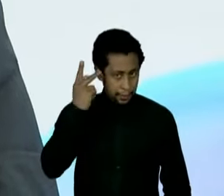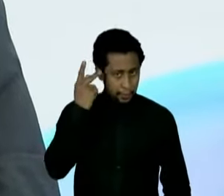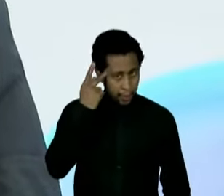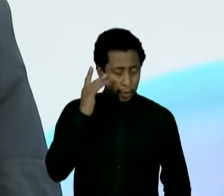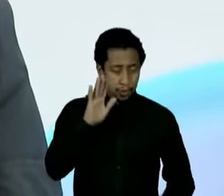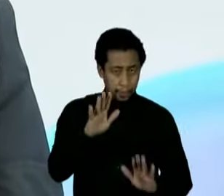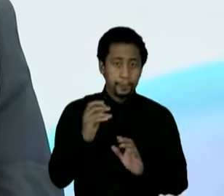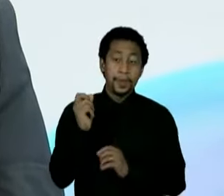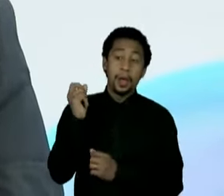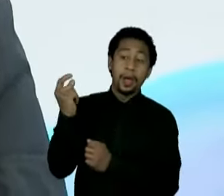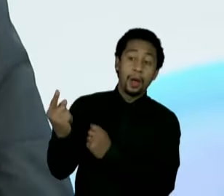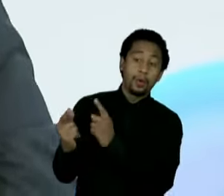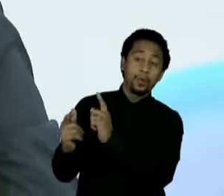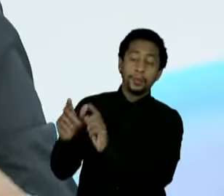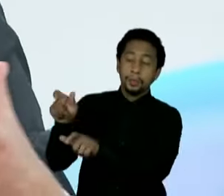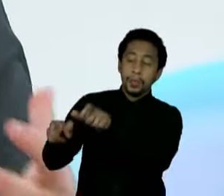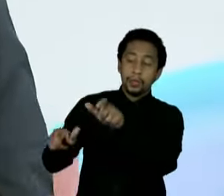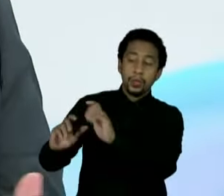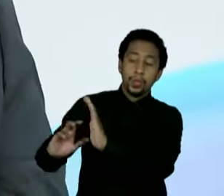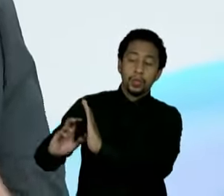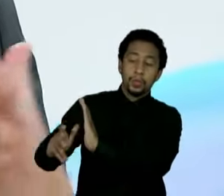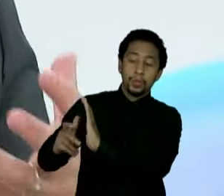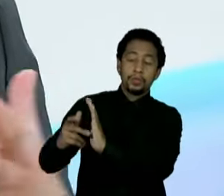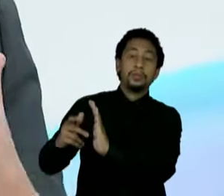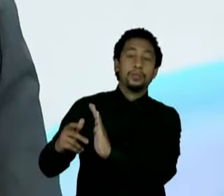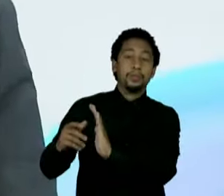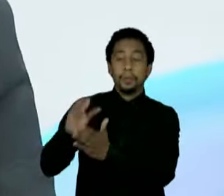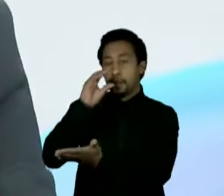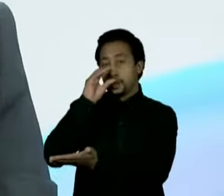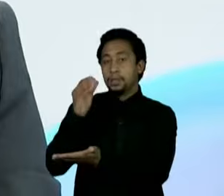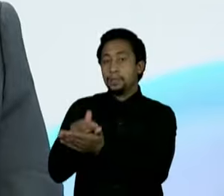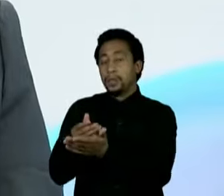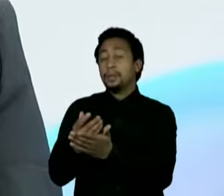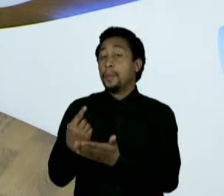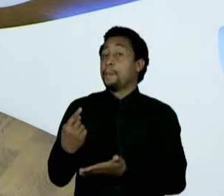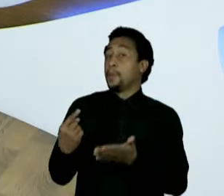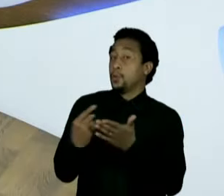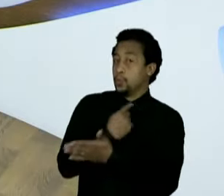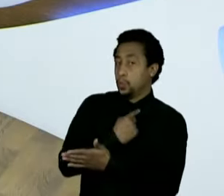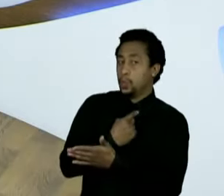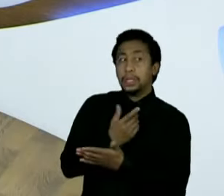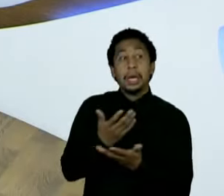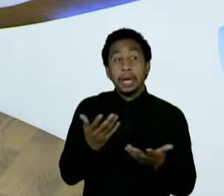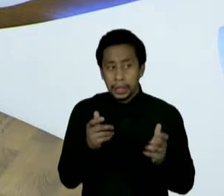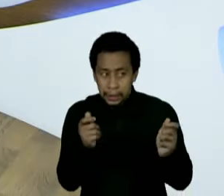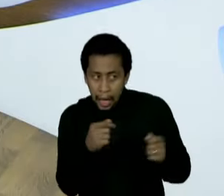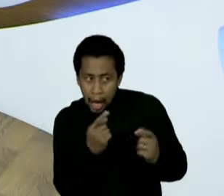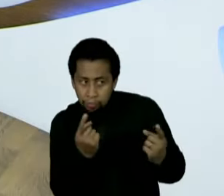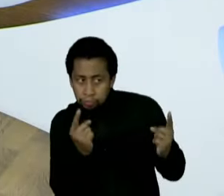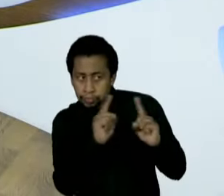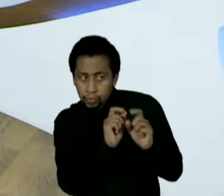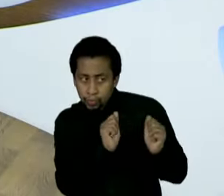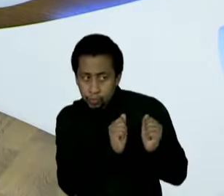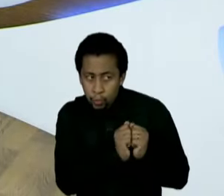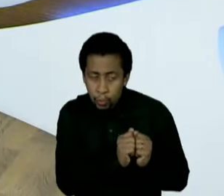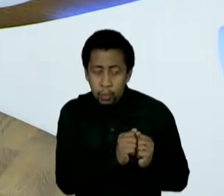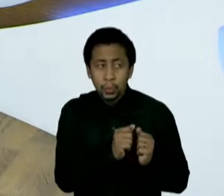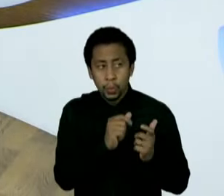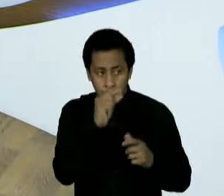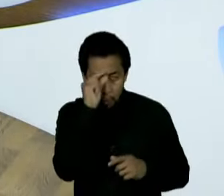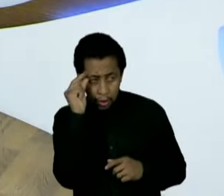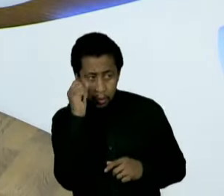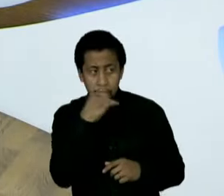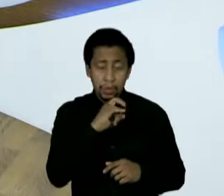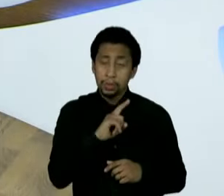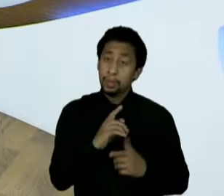vieram me sondar sobre essa possibilidade, enfim. Eu tenho sugerido que o Rodrigo opte por um caminho.